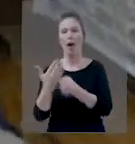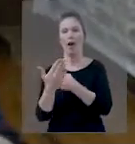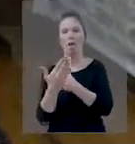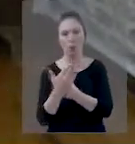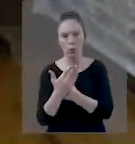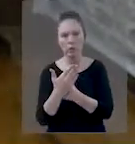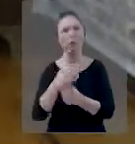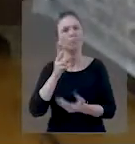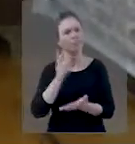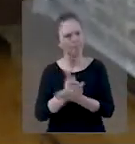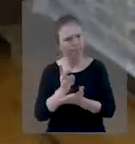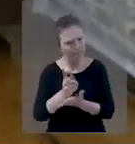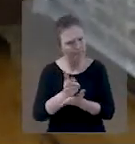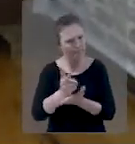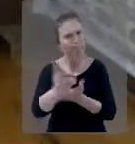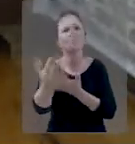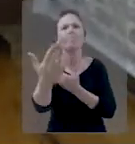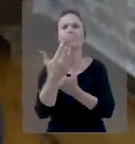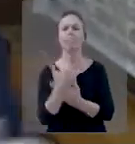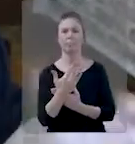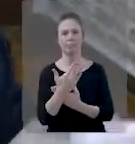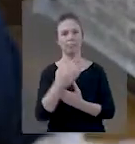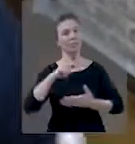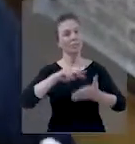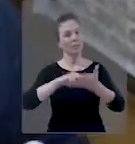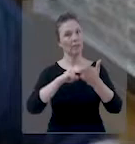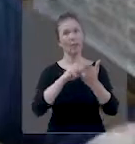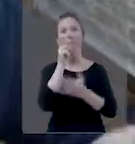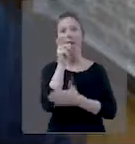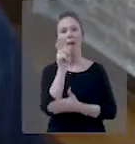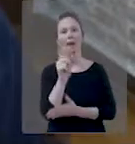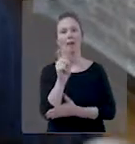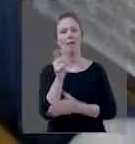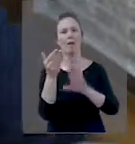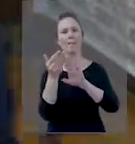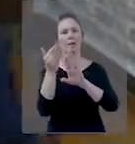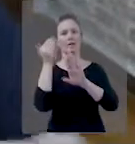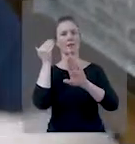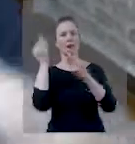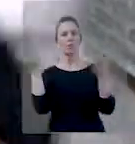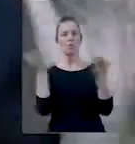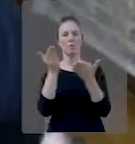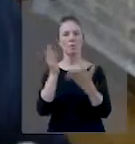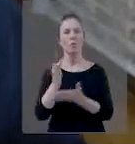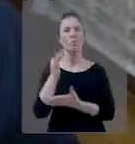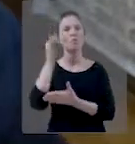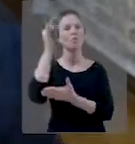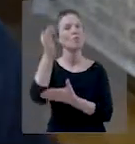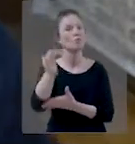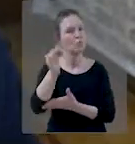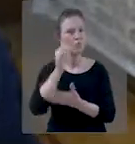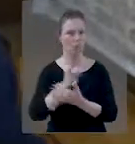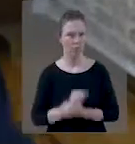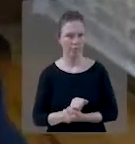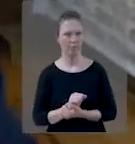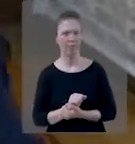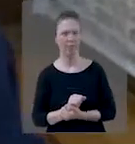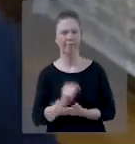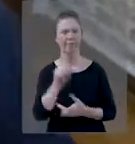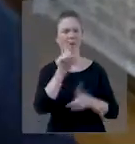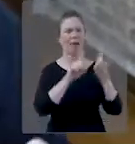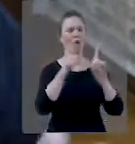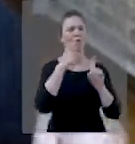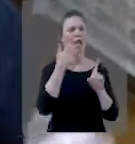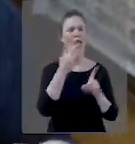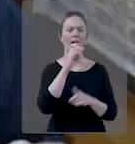nos ajudando e continuará a nos ajudar. Essa é a ideia da palavra Ebenezer. Só que se você olhar o contexto ali do povo de Israel